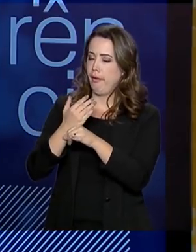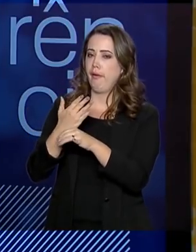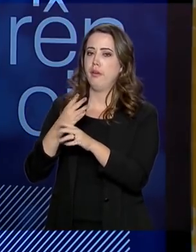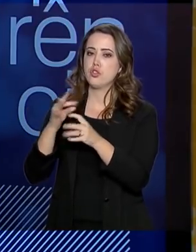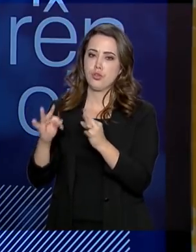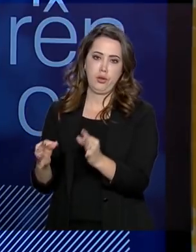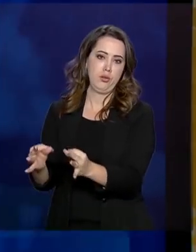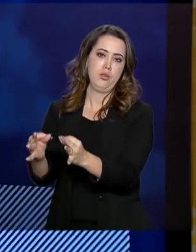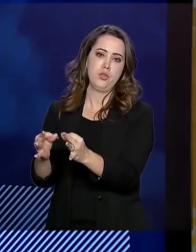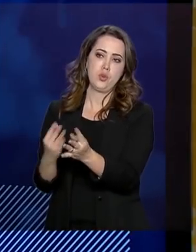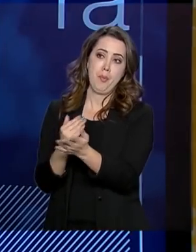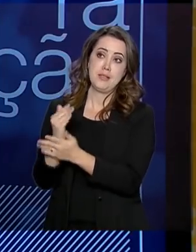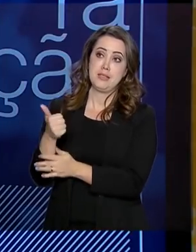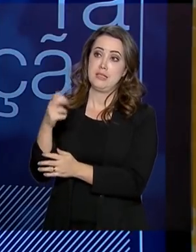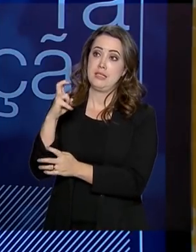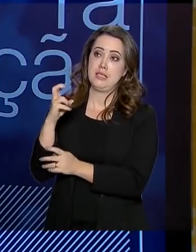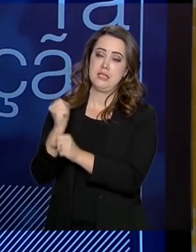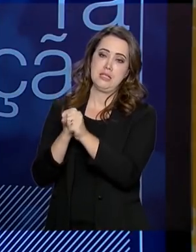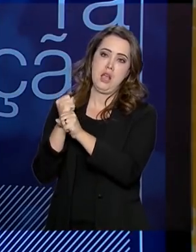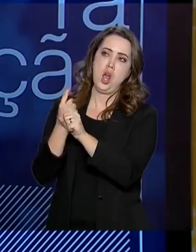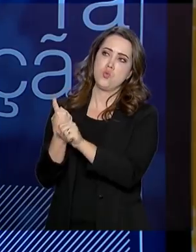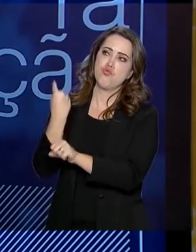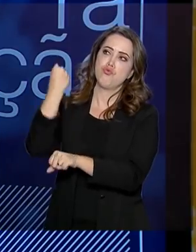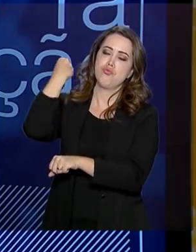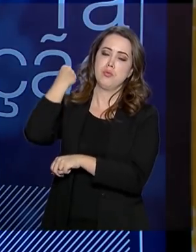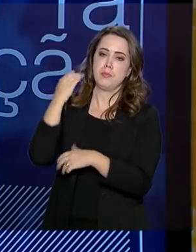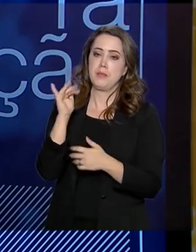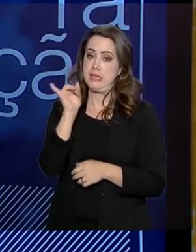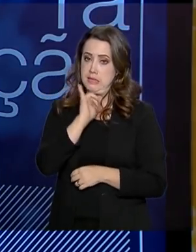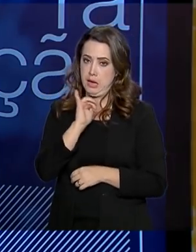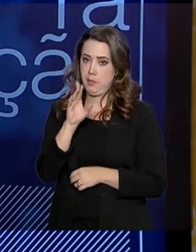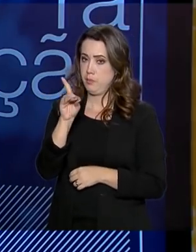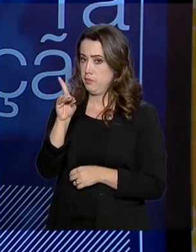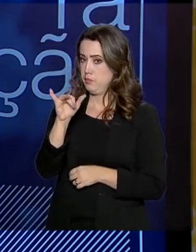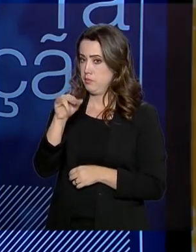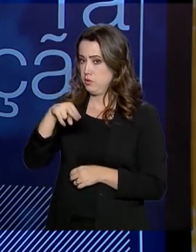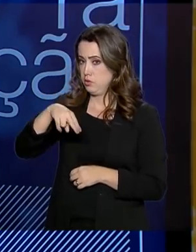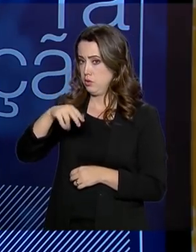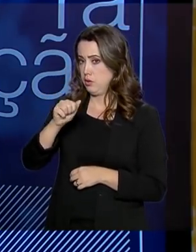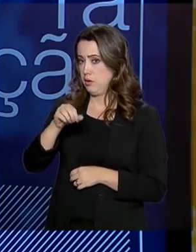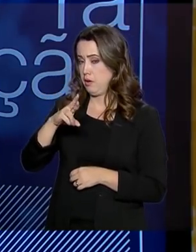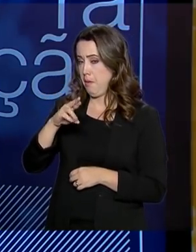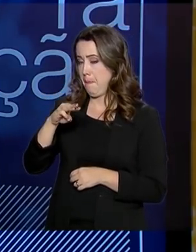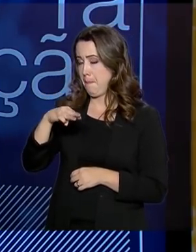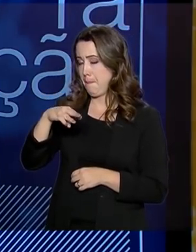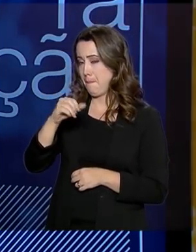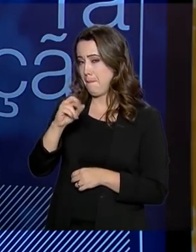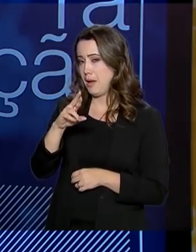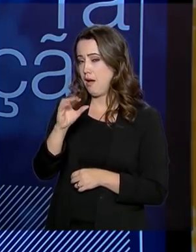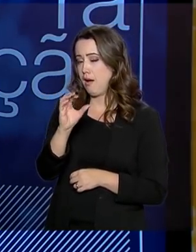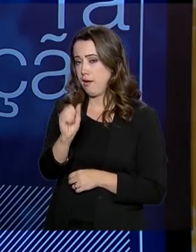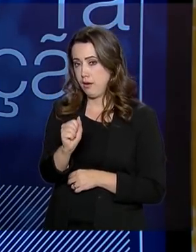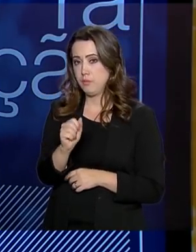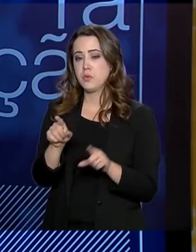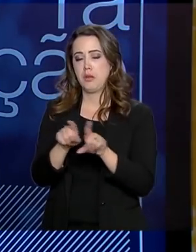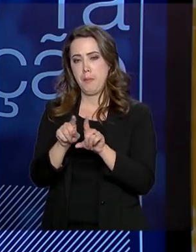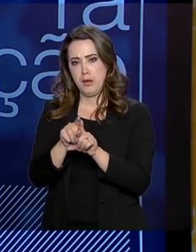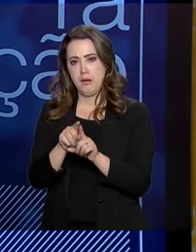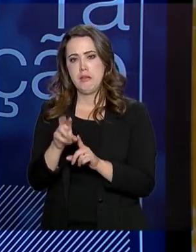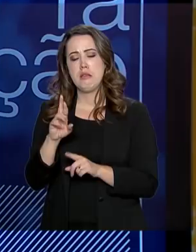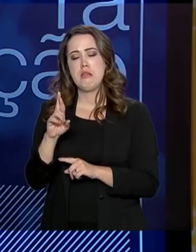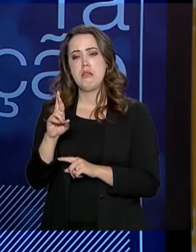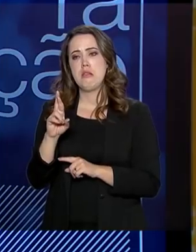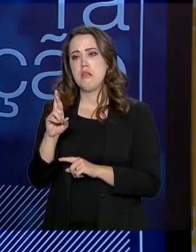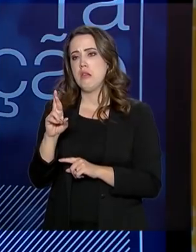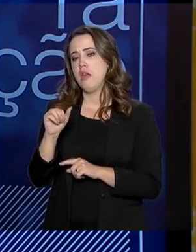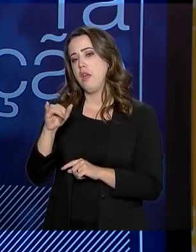começaram há 15 anos atrás. Então, eu dou um exemplo da Dinamarca, que nós temos um acordo de cooperação com o governo dinamarquês, do Reino Unido, que fazemos